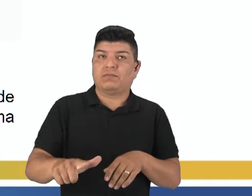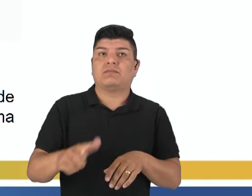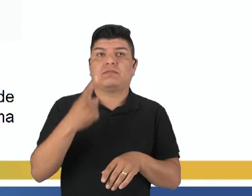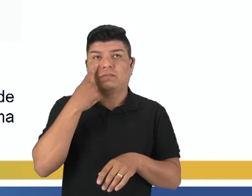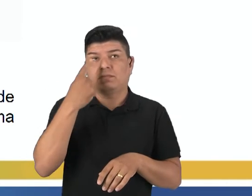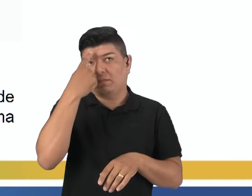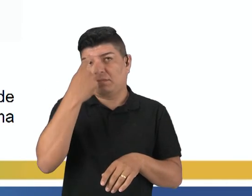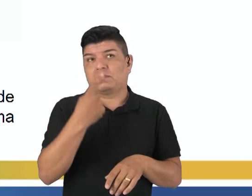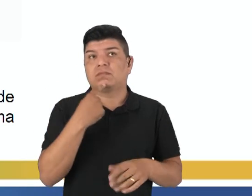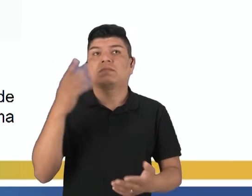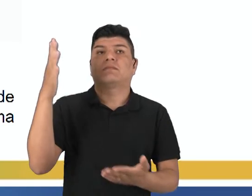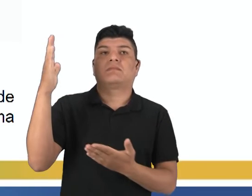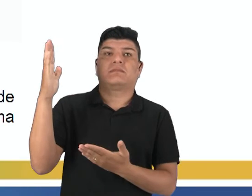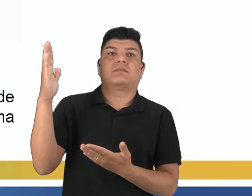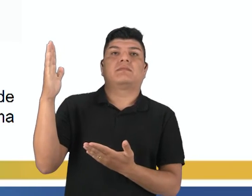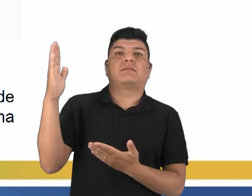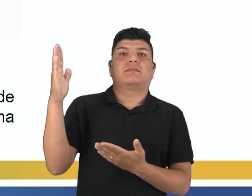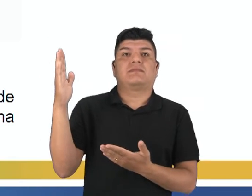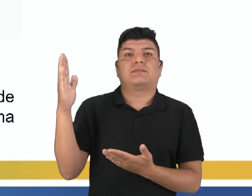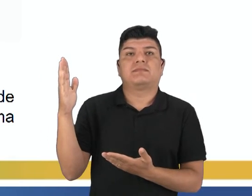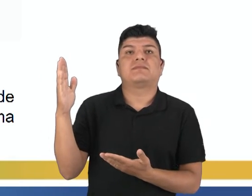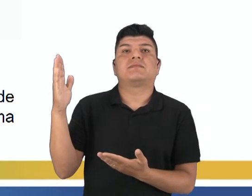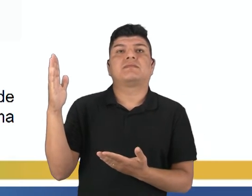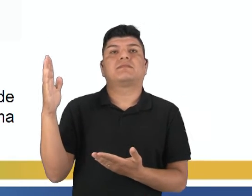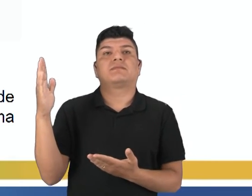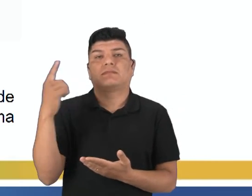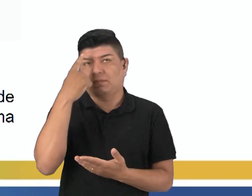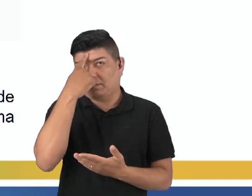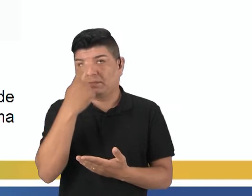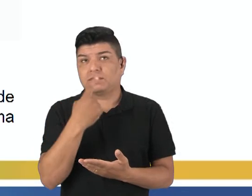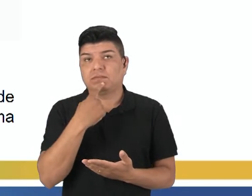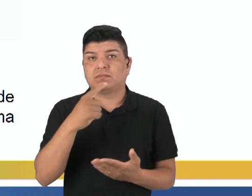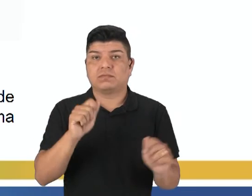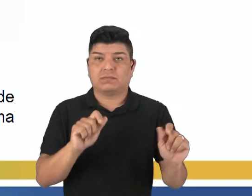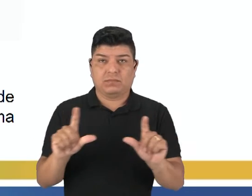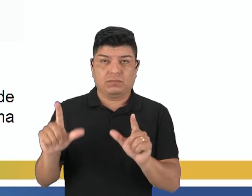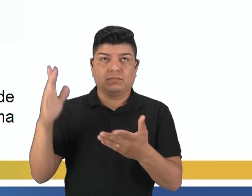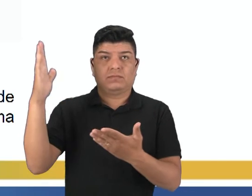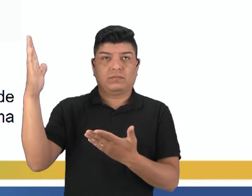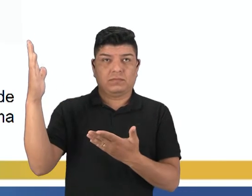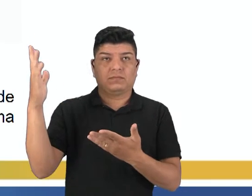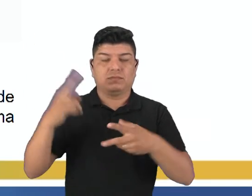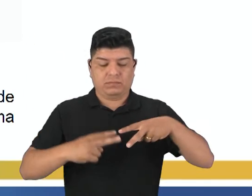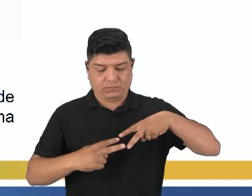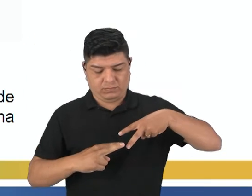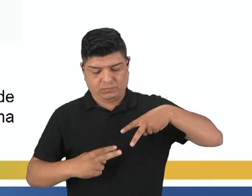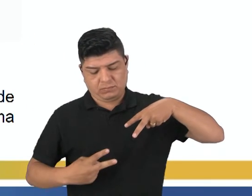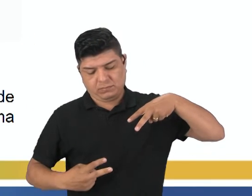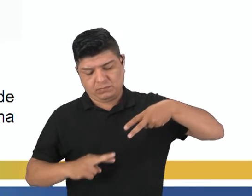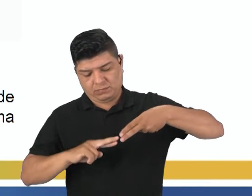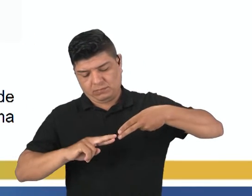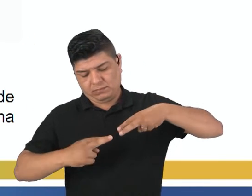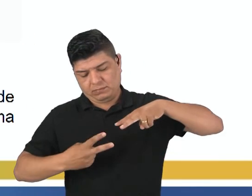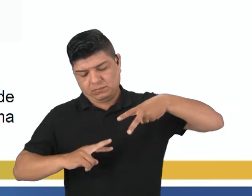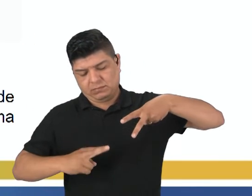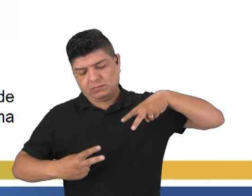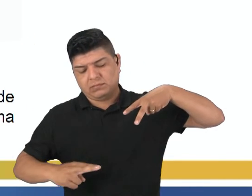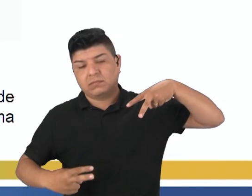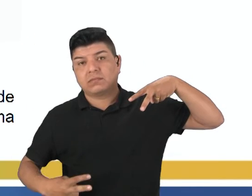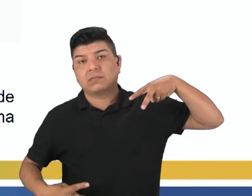podem ver aí na nossa imagem, a fita ela vai se abrindo, né,